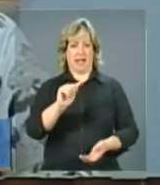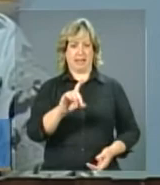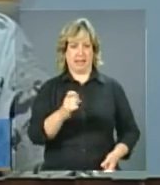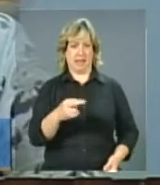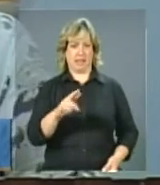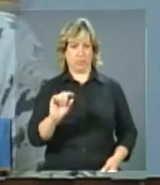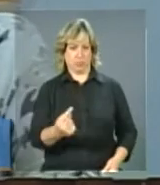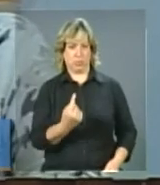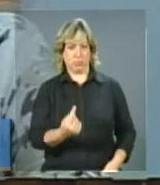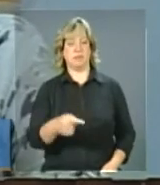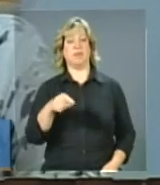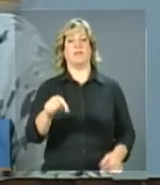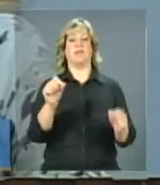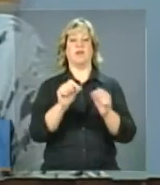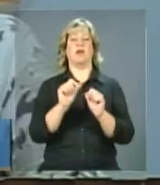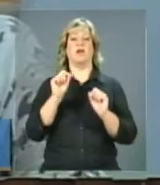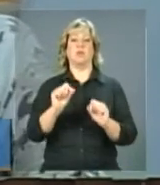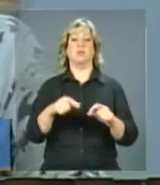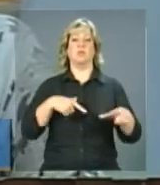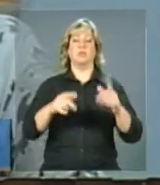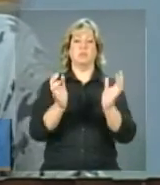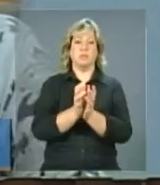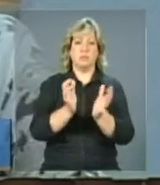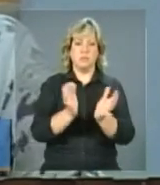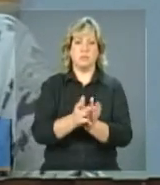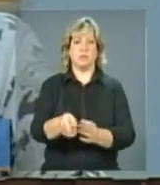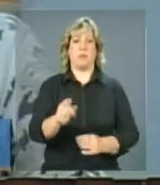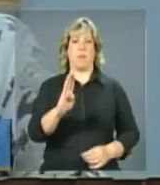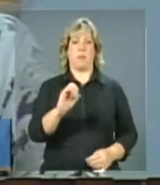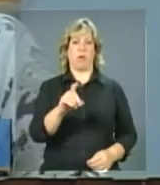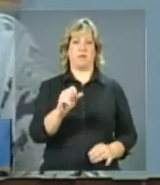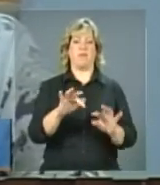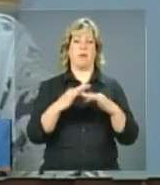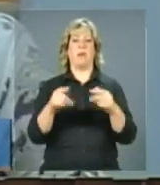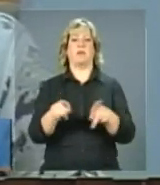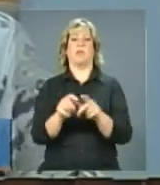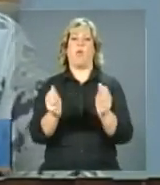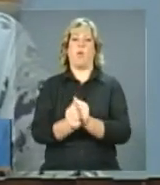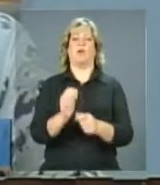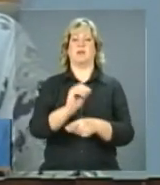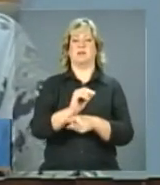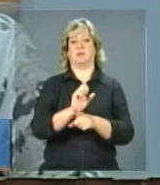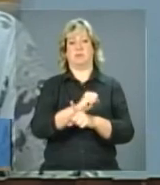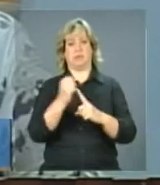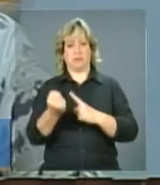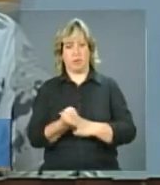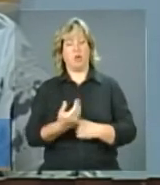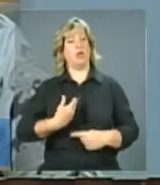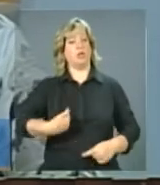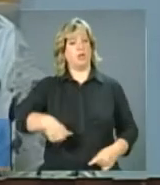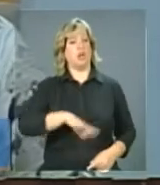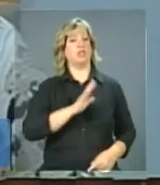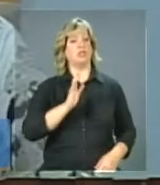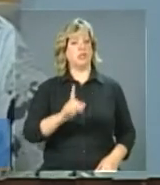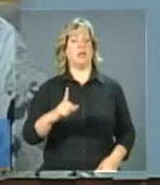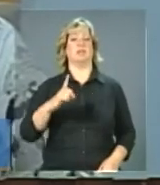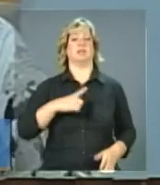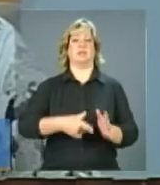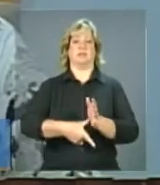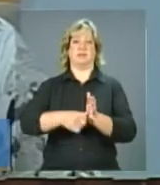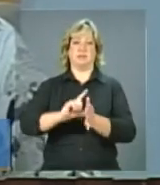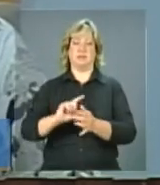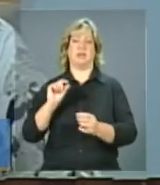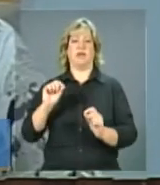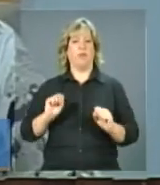do Bolsa Família com as ações da rede de assistência social. Nós temos, já vínhamos fortalecendo muito a rede de